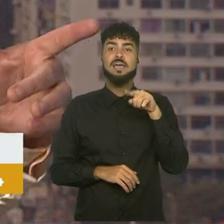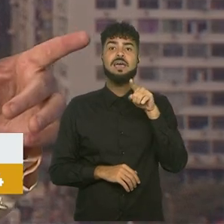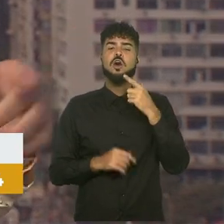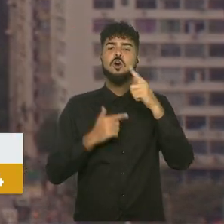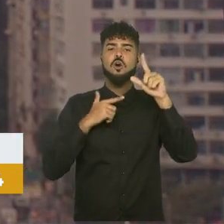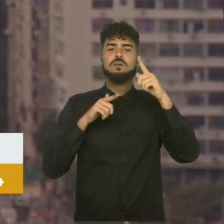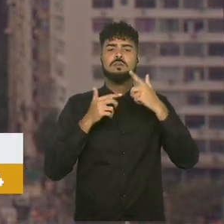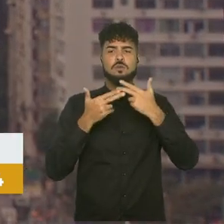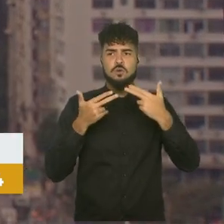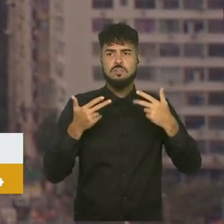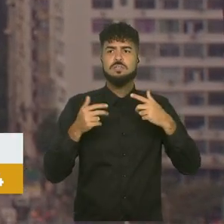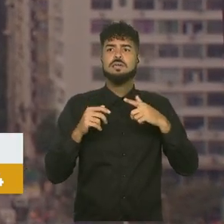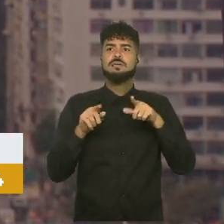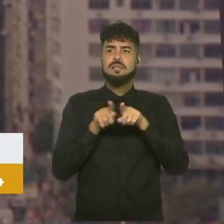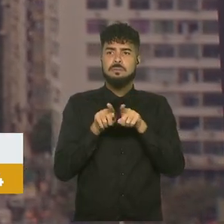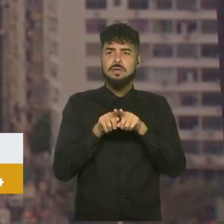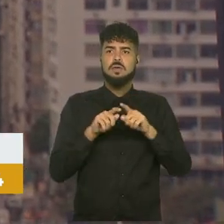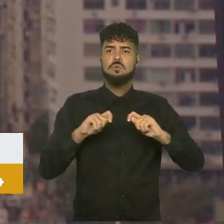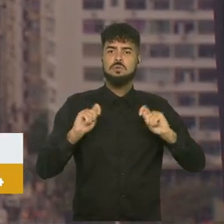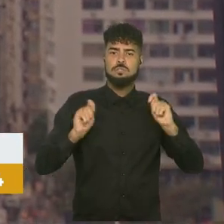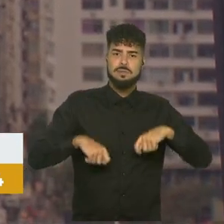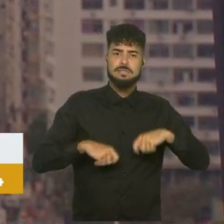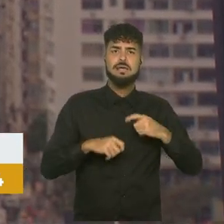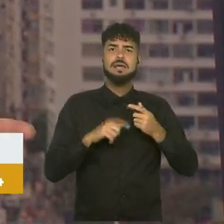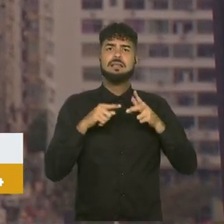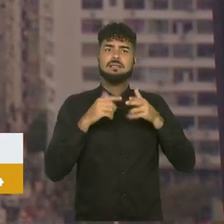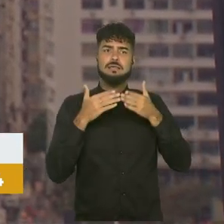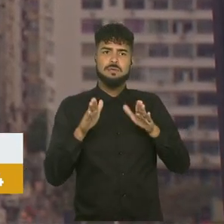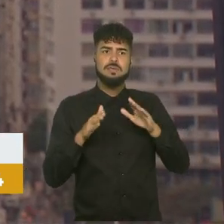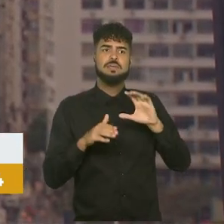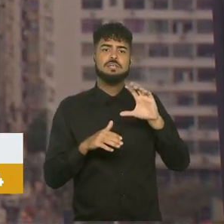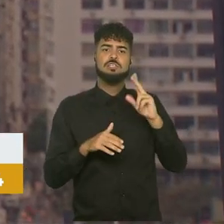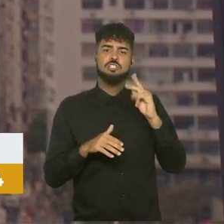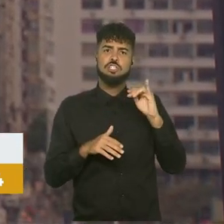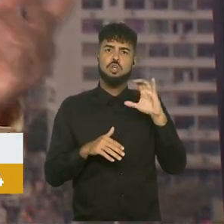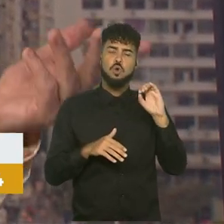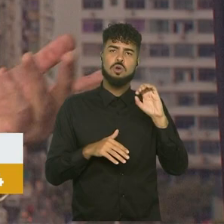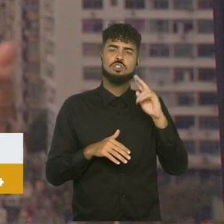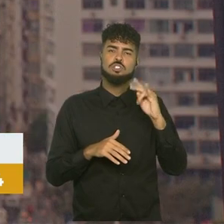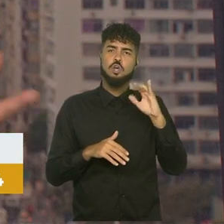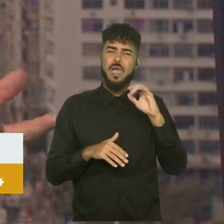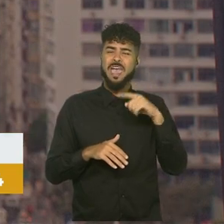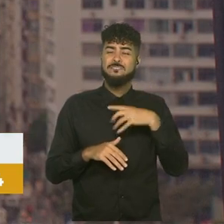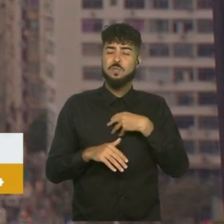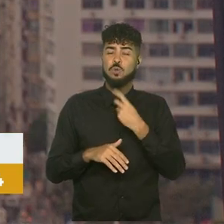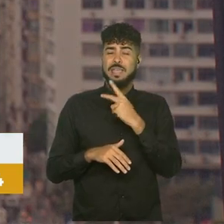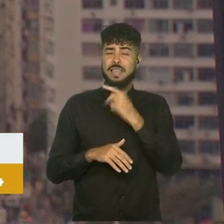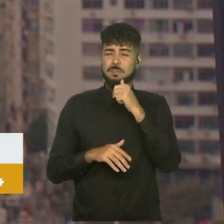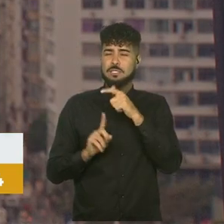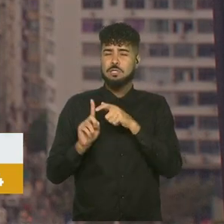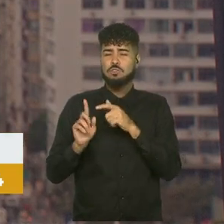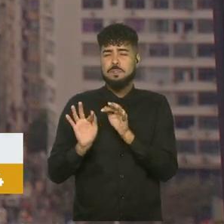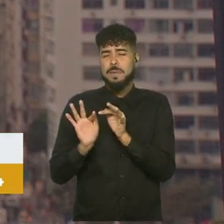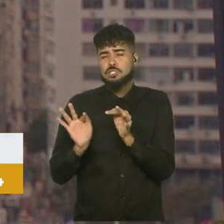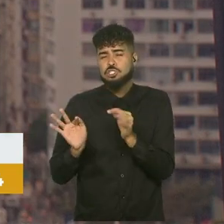entre outras coisas, além de possibilitar o lançamento com o Chico, Chico, filho dela, que é uma simpatia, um amor de pessoa,